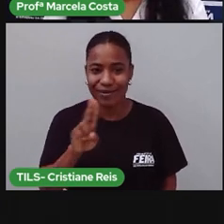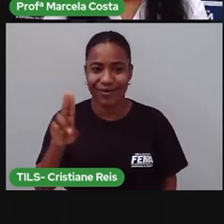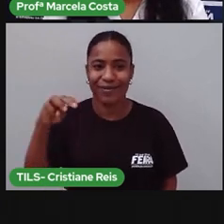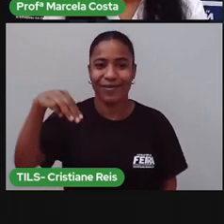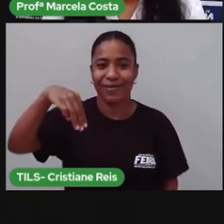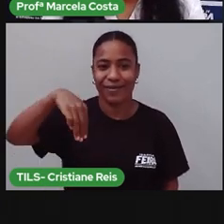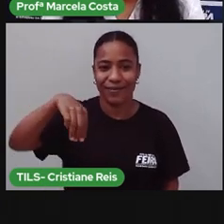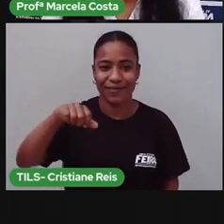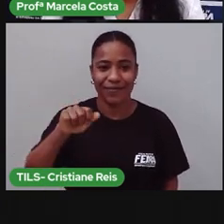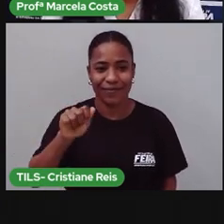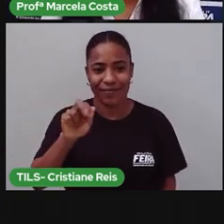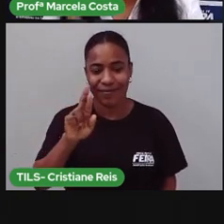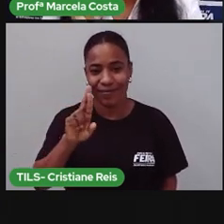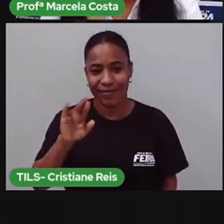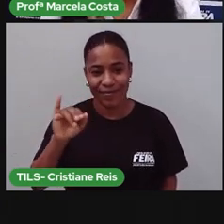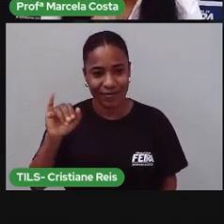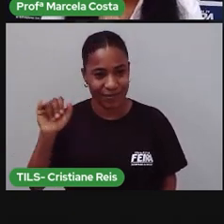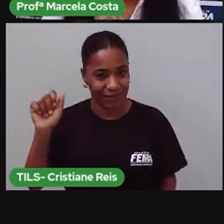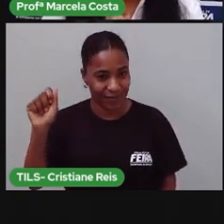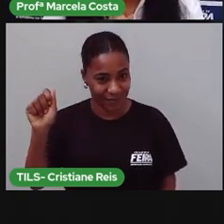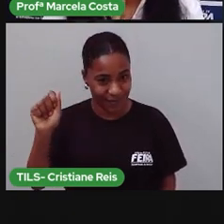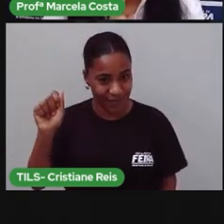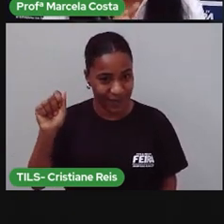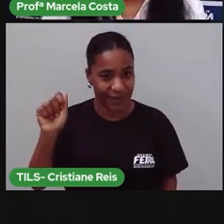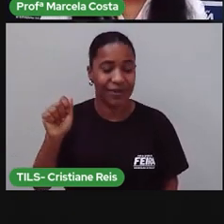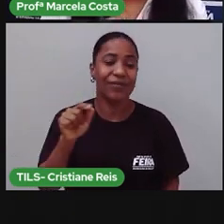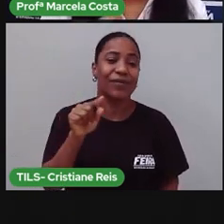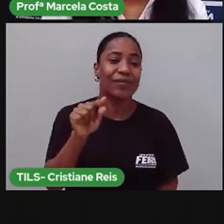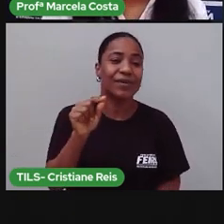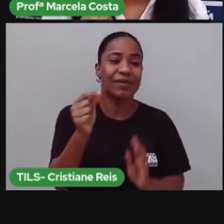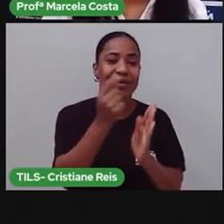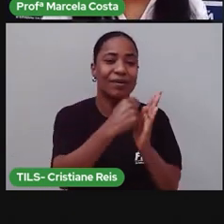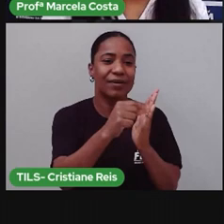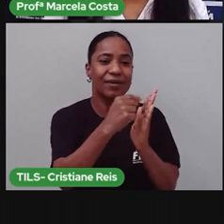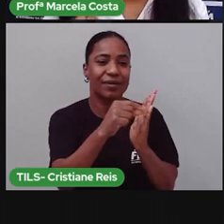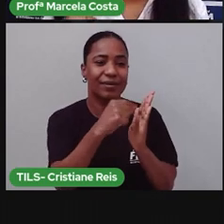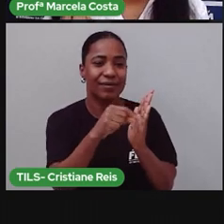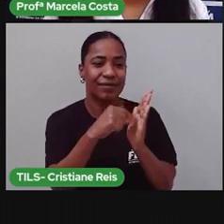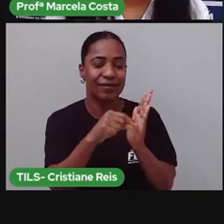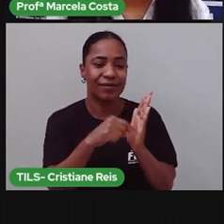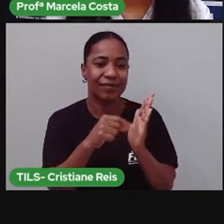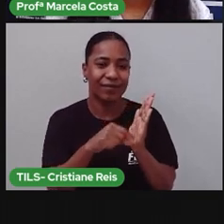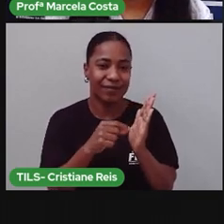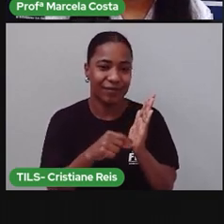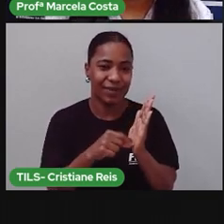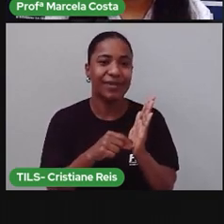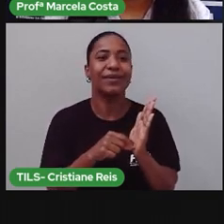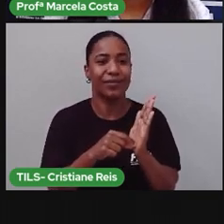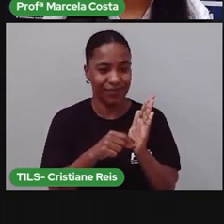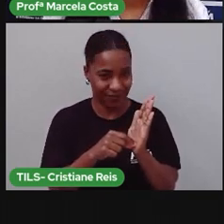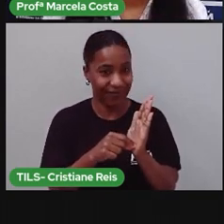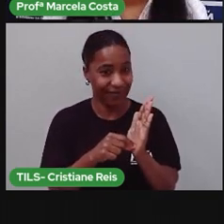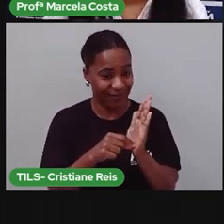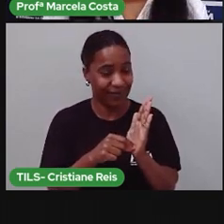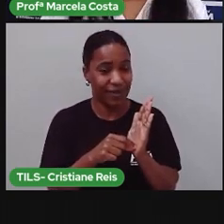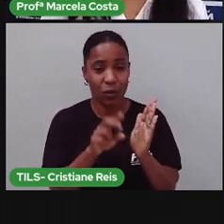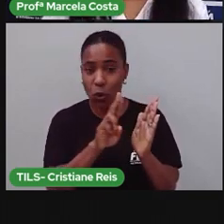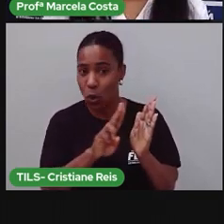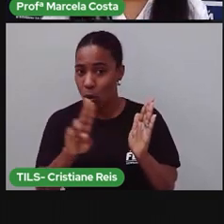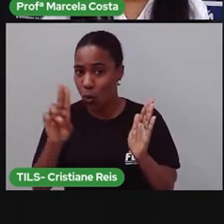Então, quando você vai escrever um bilhete, a primeira coisa que você escreve é o nome da pessoa que vai receber aquele bilhete.